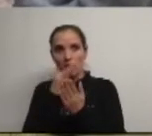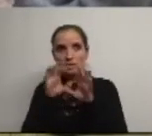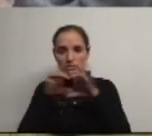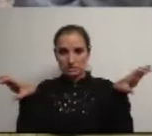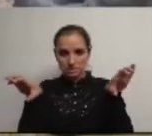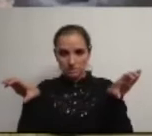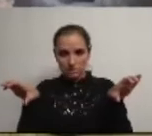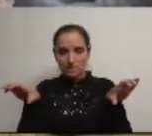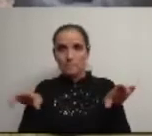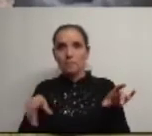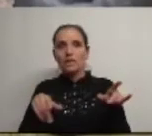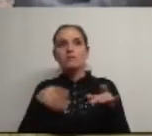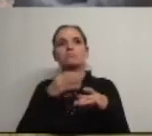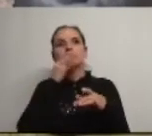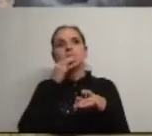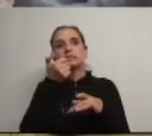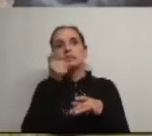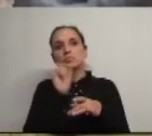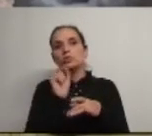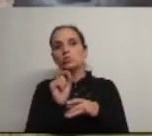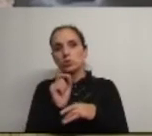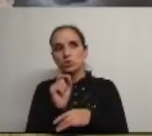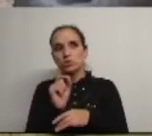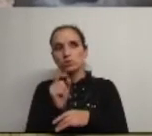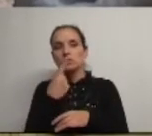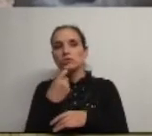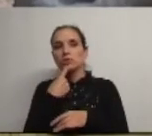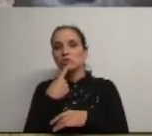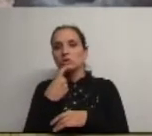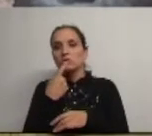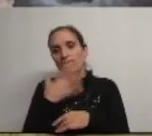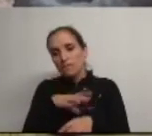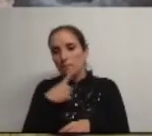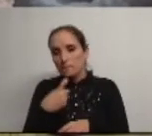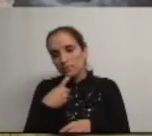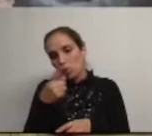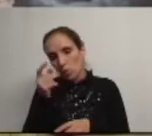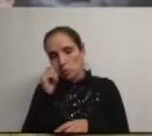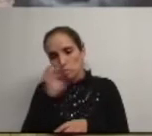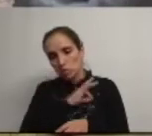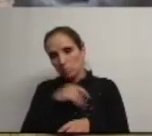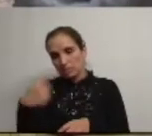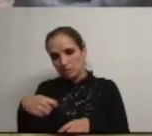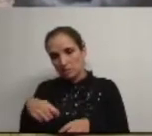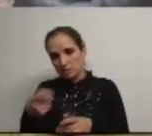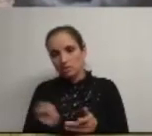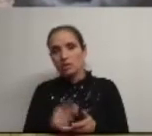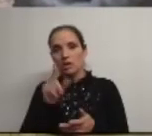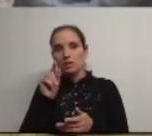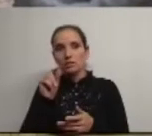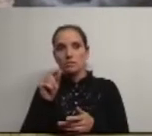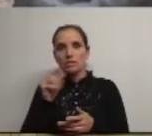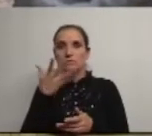portanto com intervenções de cinco minutos questões que queiram colocar ao senhor presidente da câmara que terá também